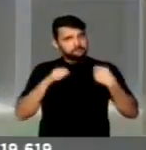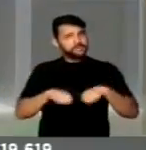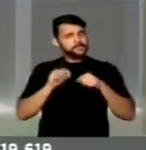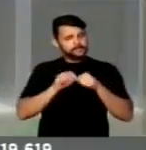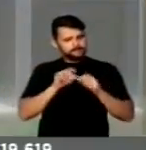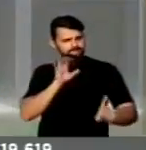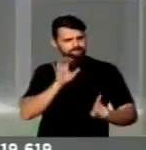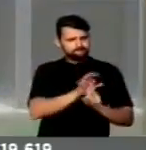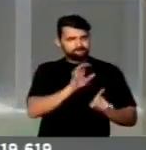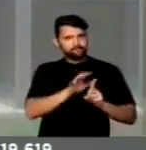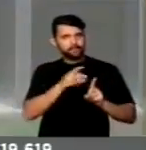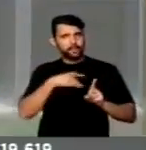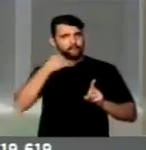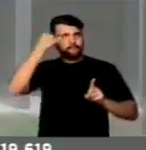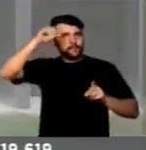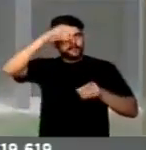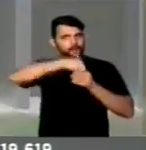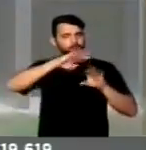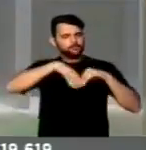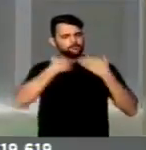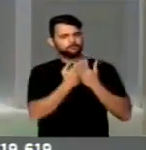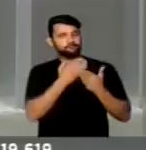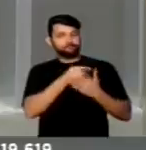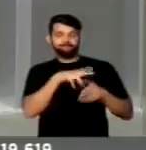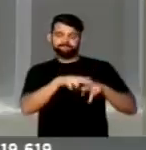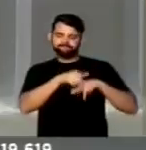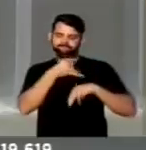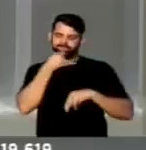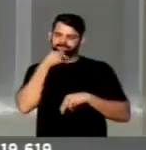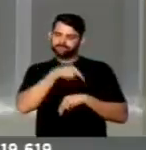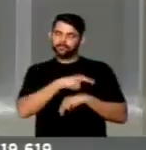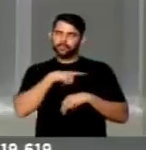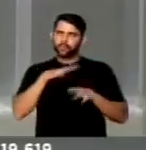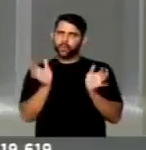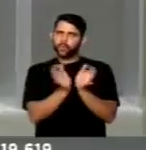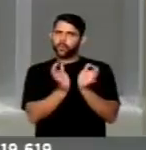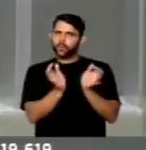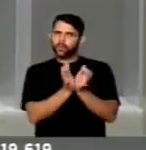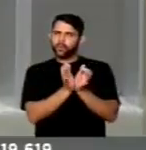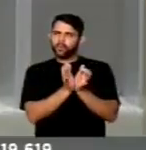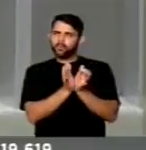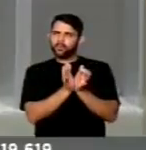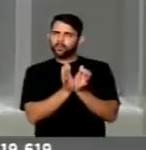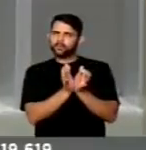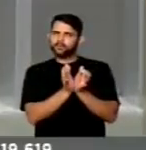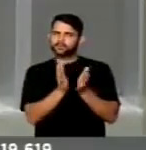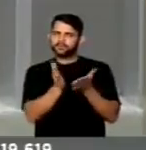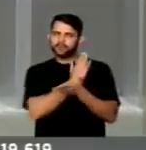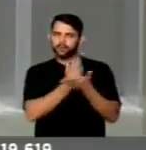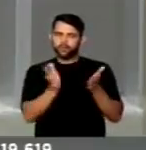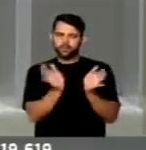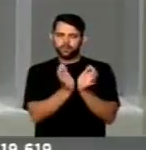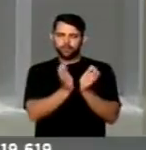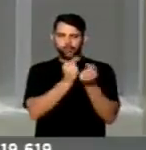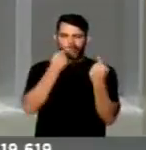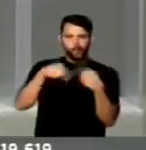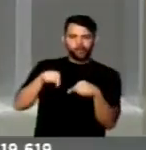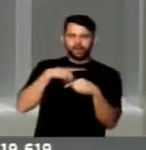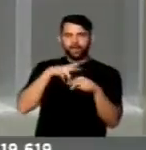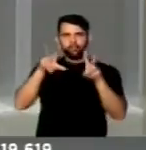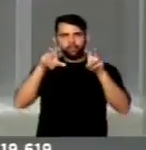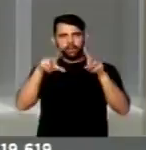atacada na escola. Infelizmente, uma onda fundamentalista, contrária à